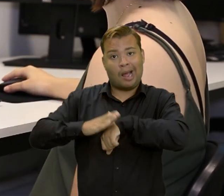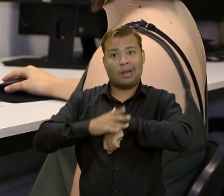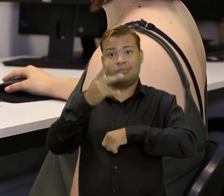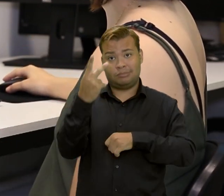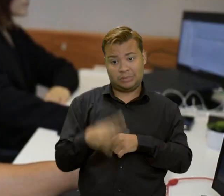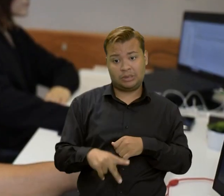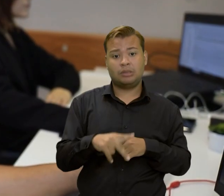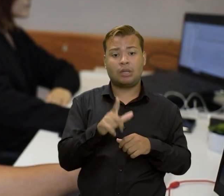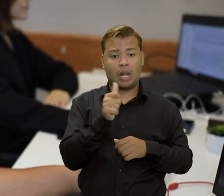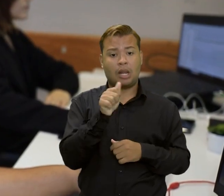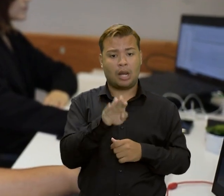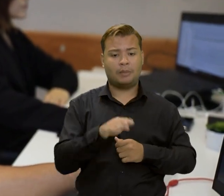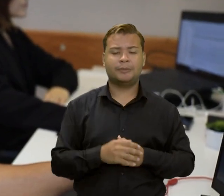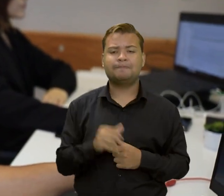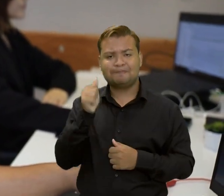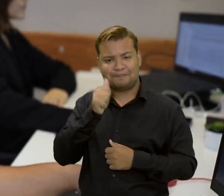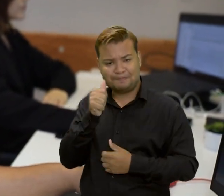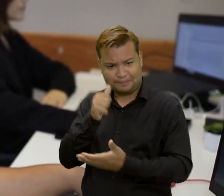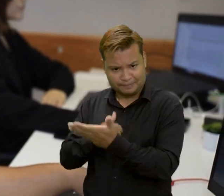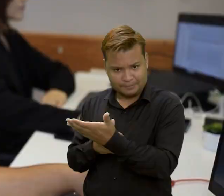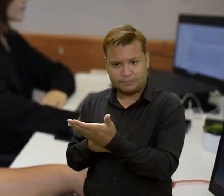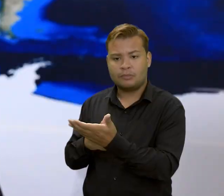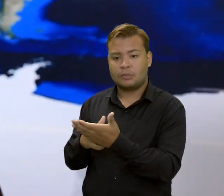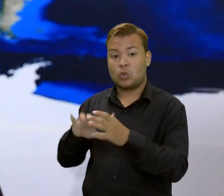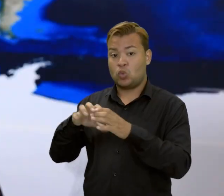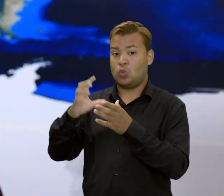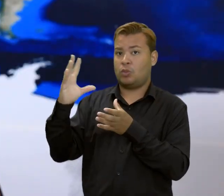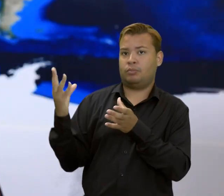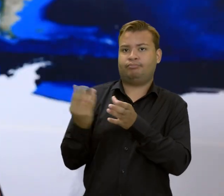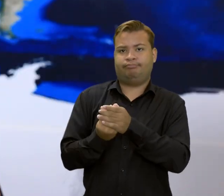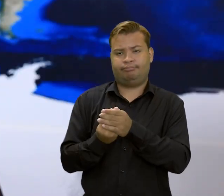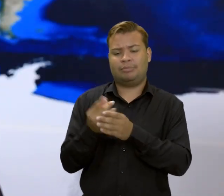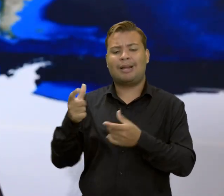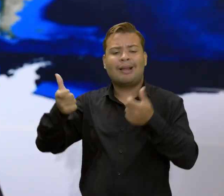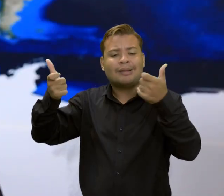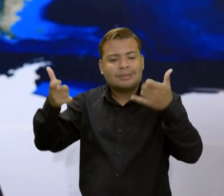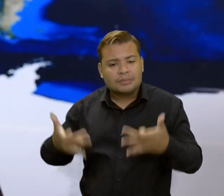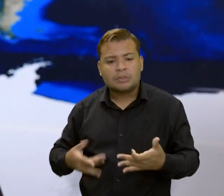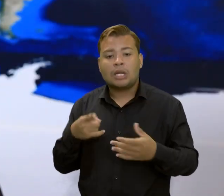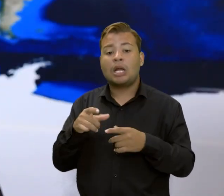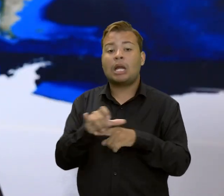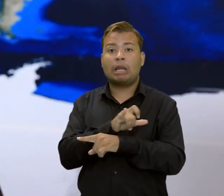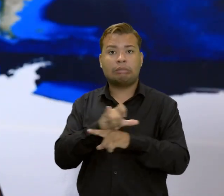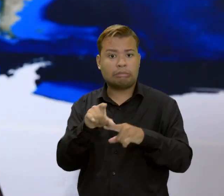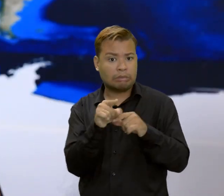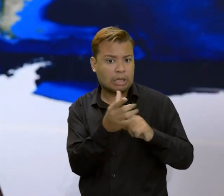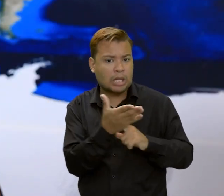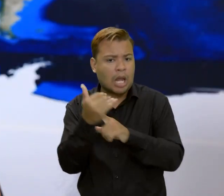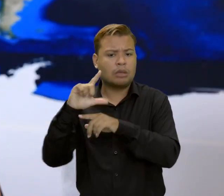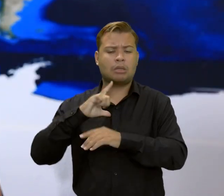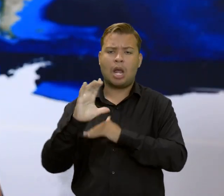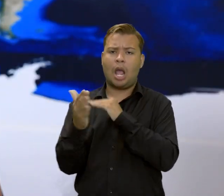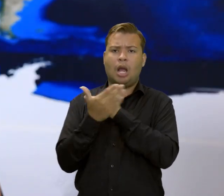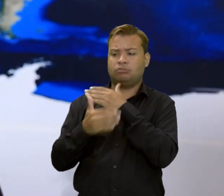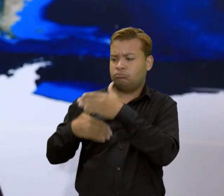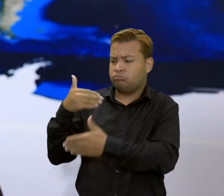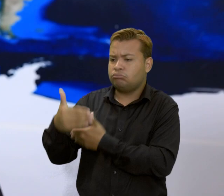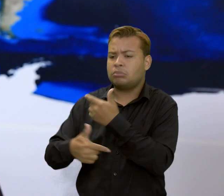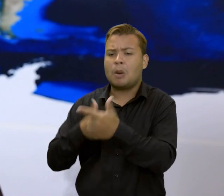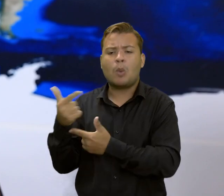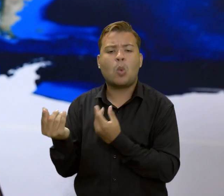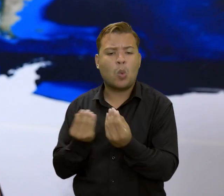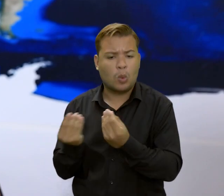laboratório. Lana faz parte da equipe e conta como a ferramenta facilita o trabalho no dia a dia.